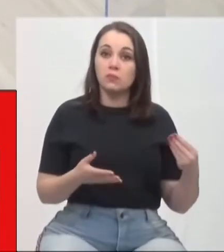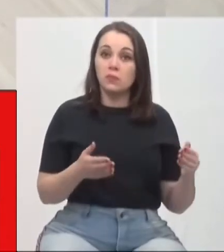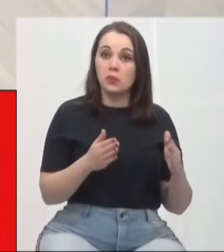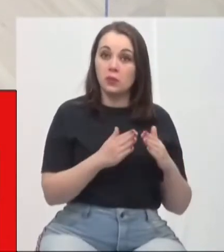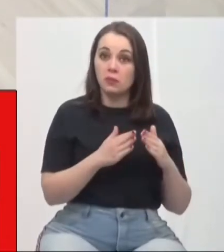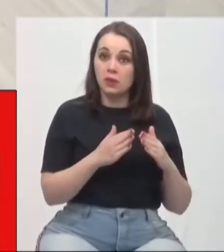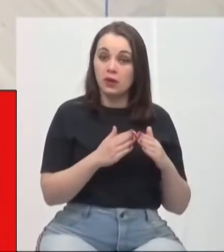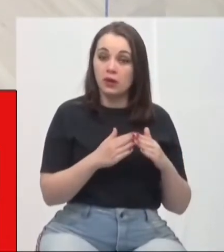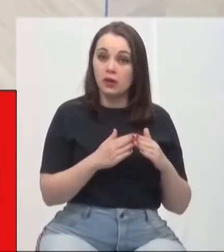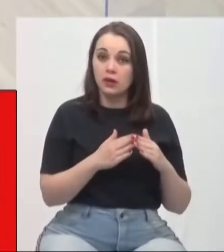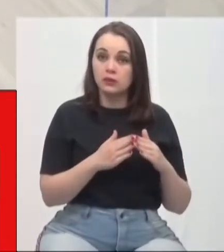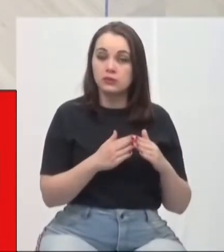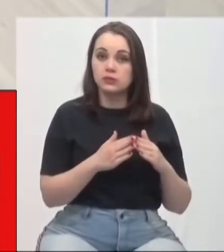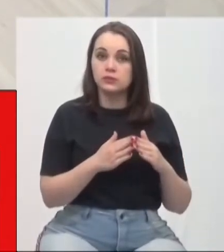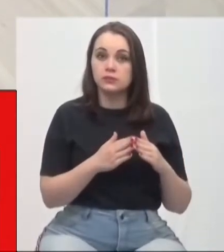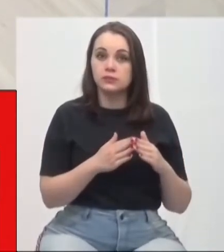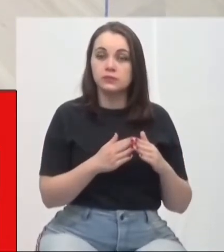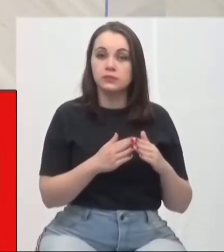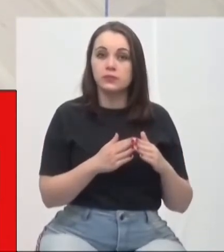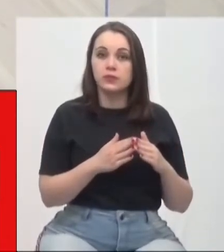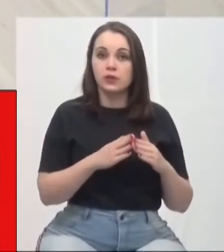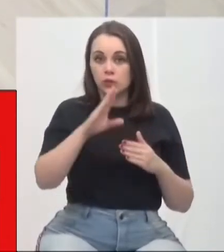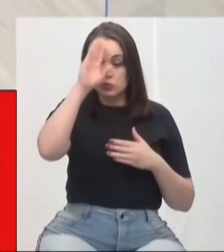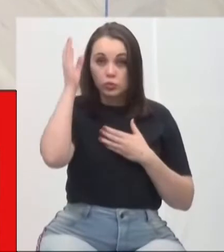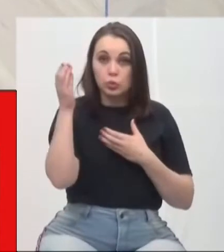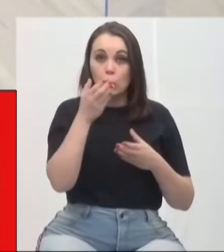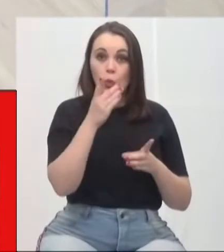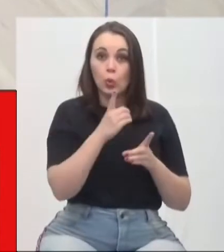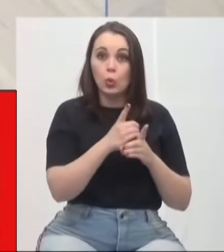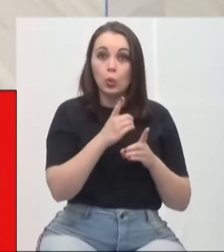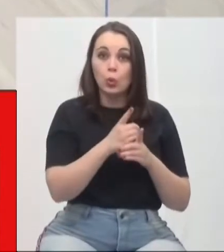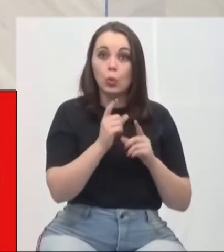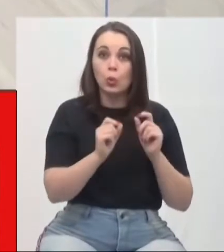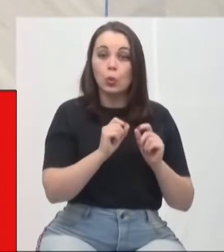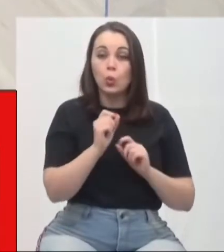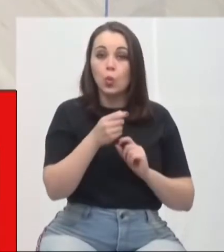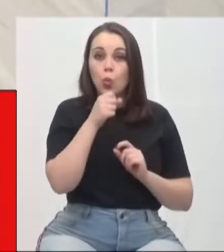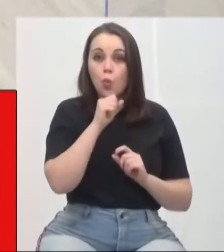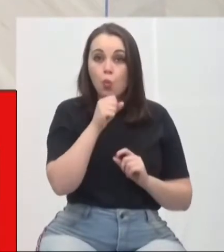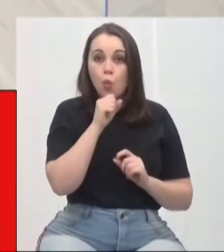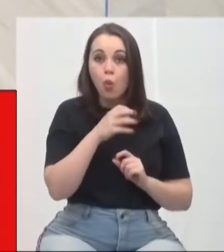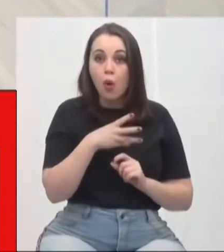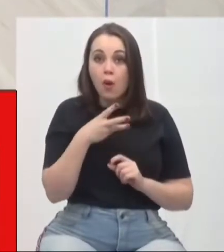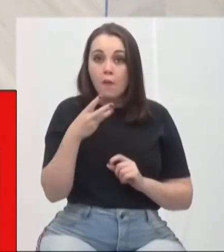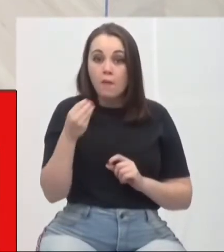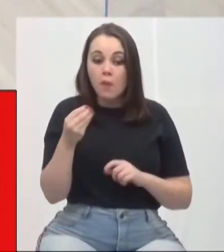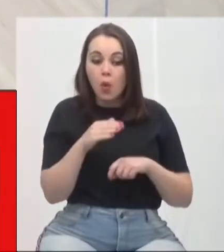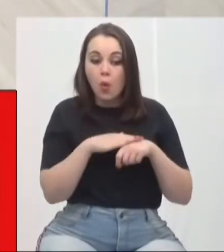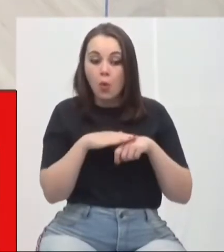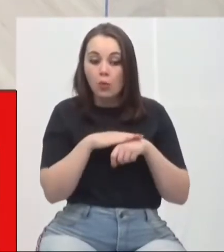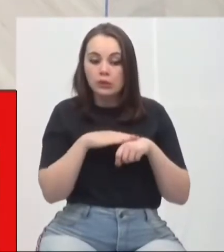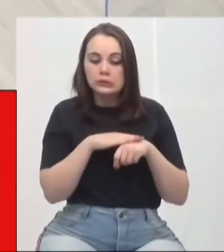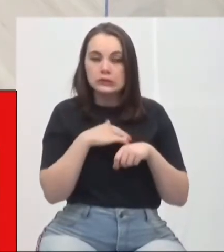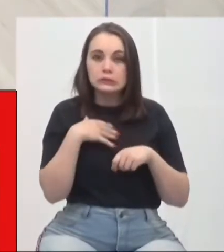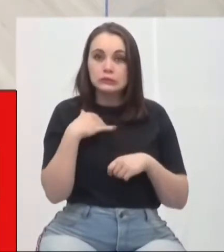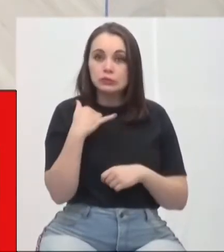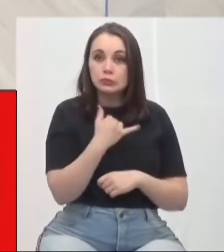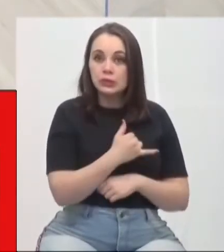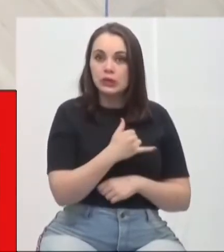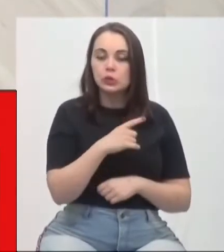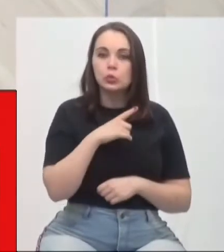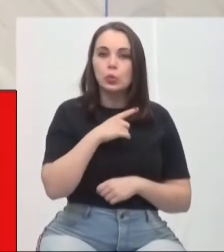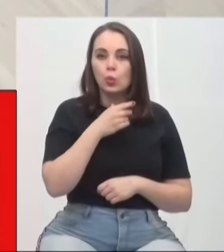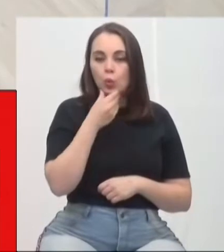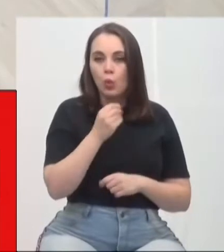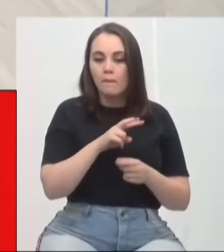criminoso pulou o muro, o sargento encontrou um idoso saindo, que é proprietário do imóvel. Conversei com ele e informei que um